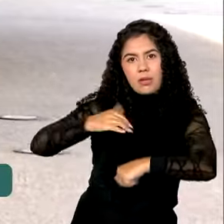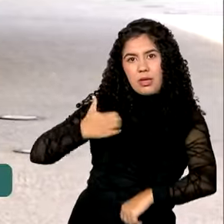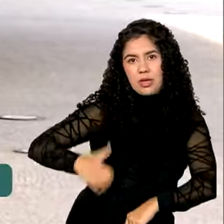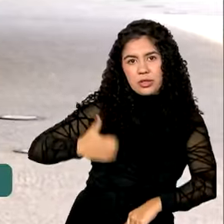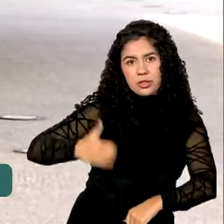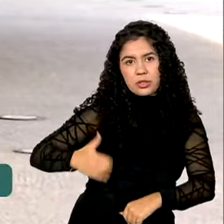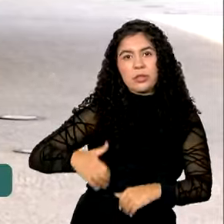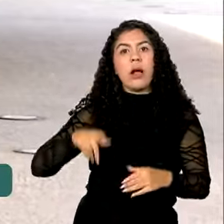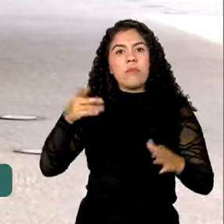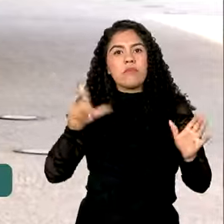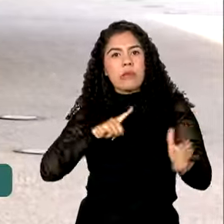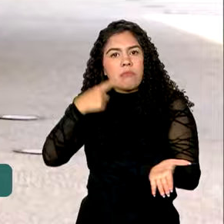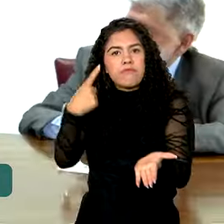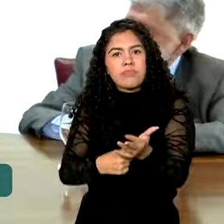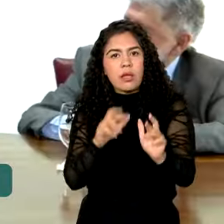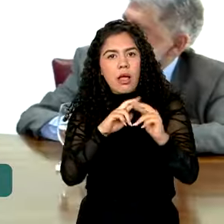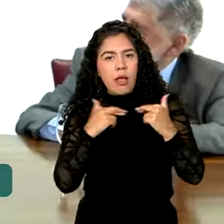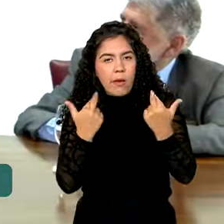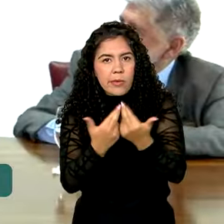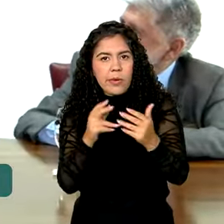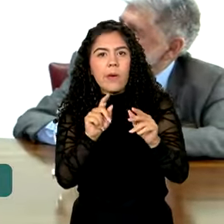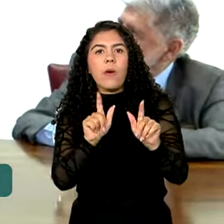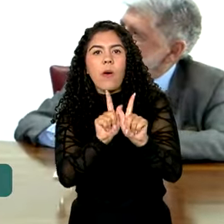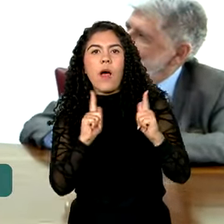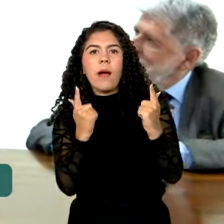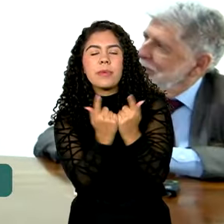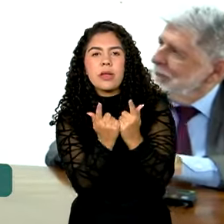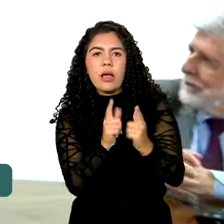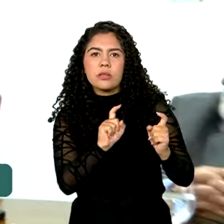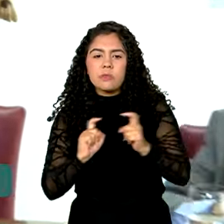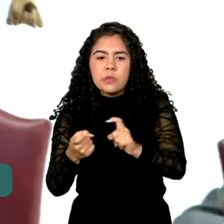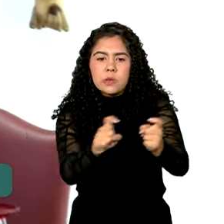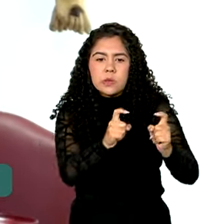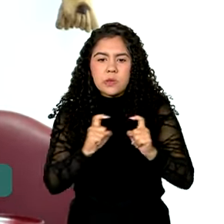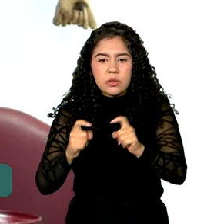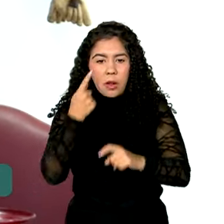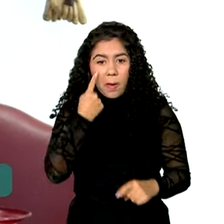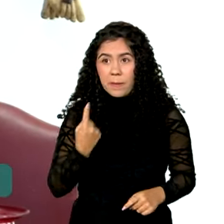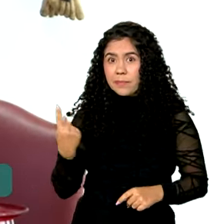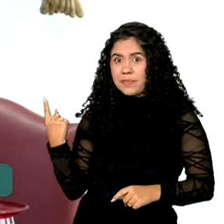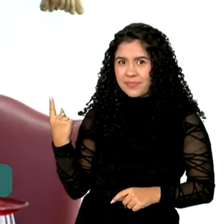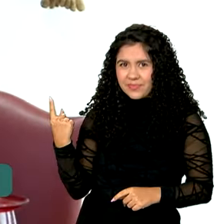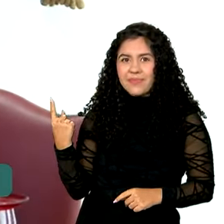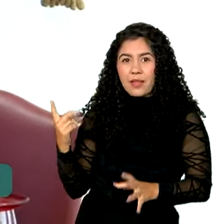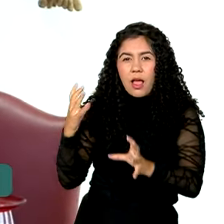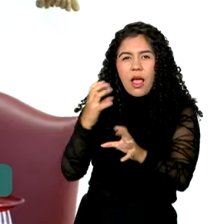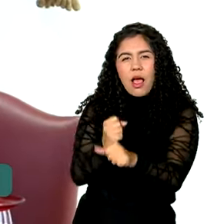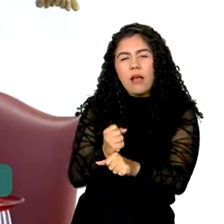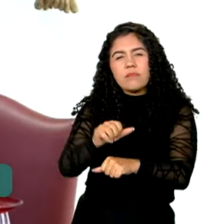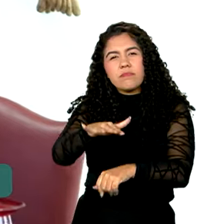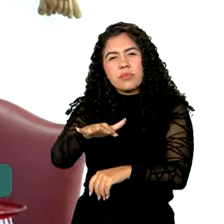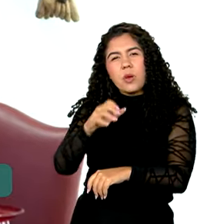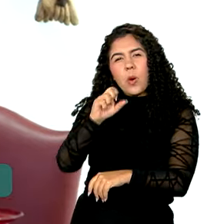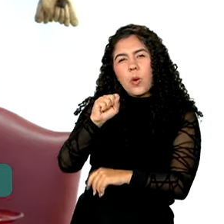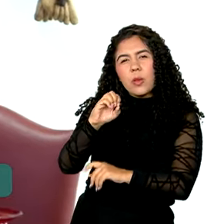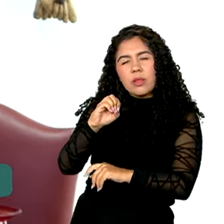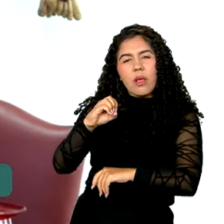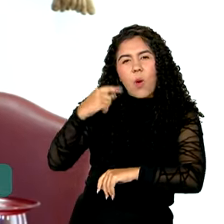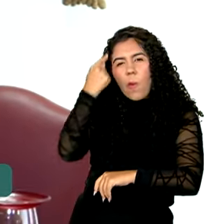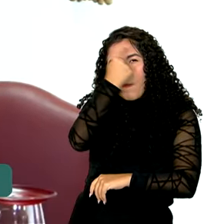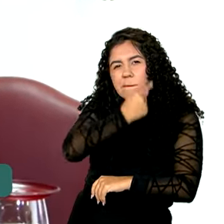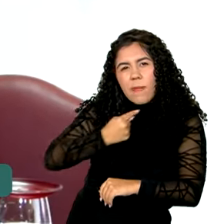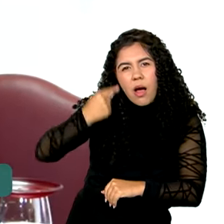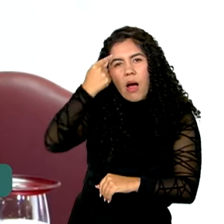recebido por Lula em seu gabinete. Durante a conversa de cerca de 80 minutos, eles trocaram impressões sobre a